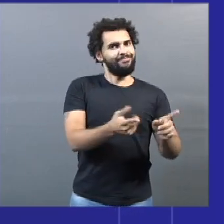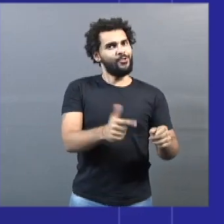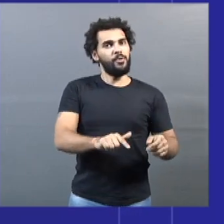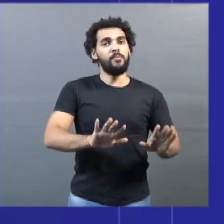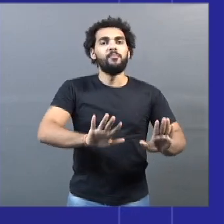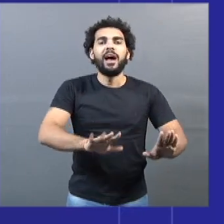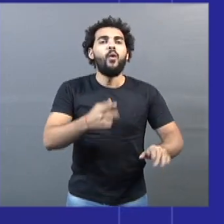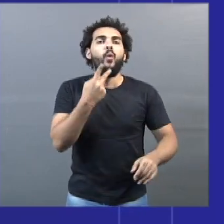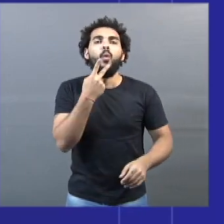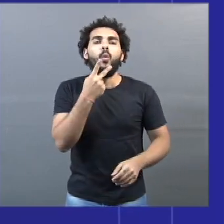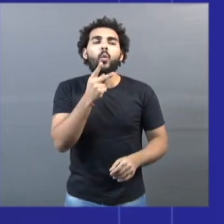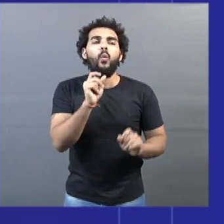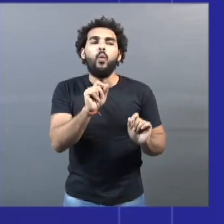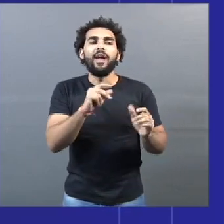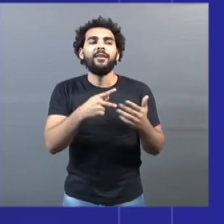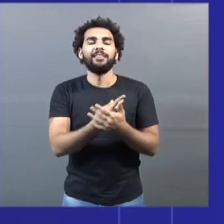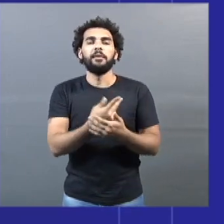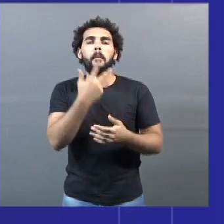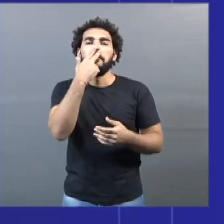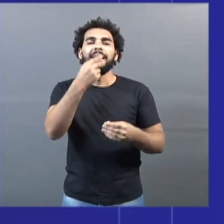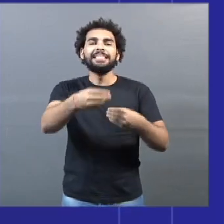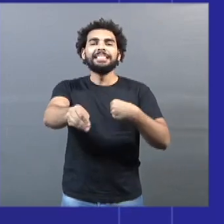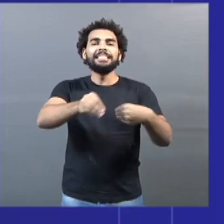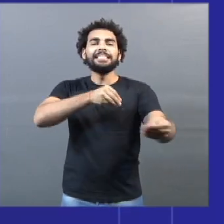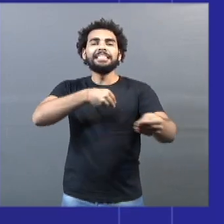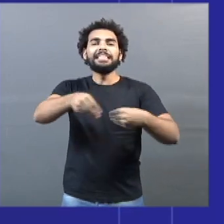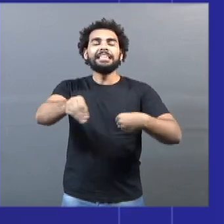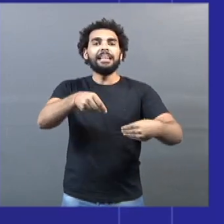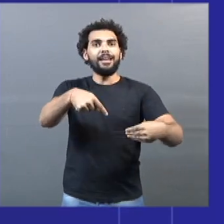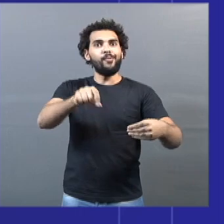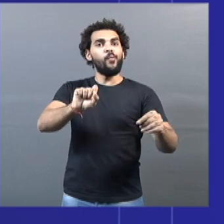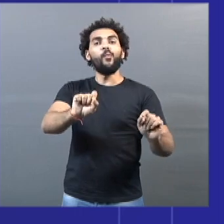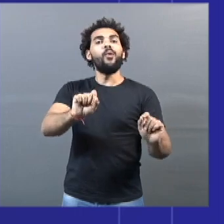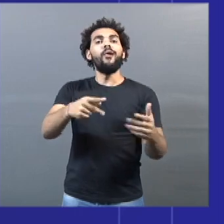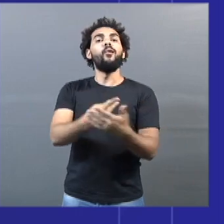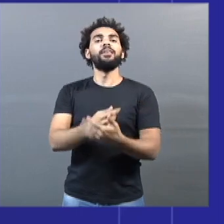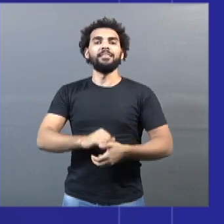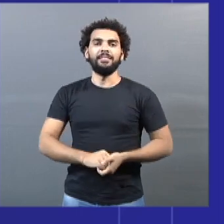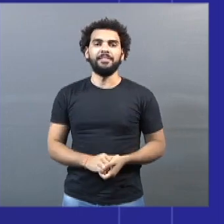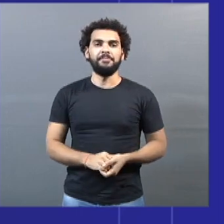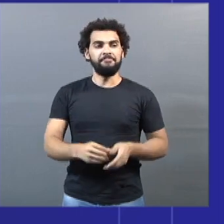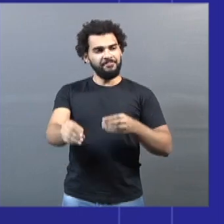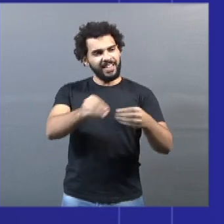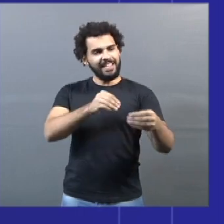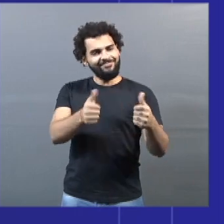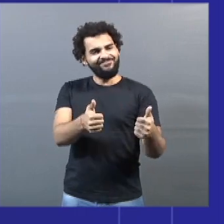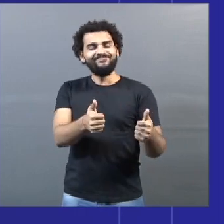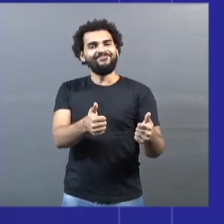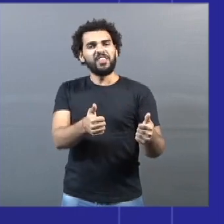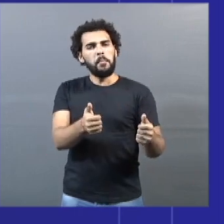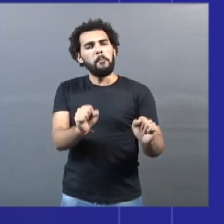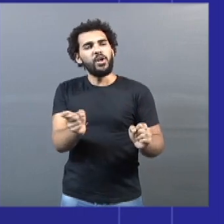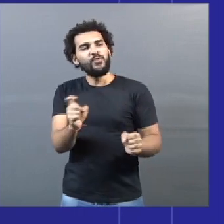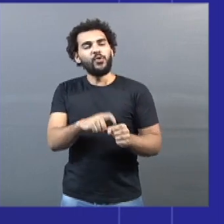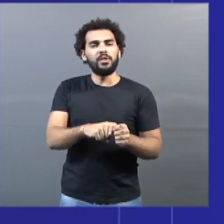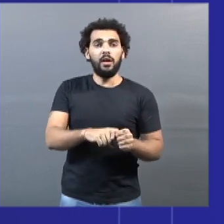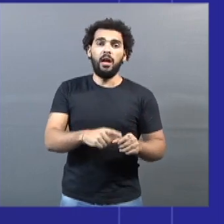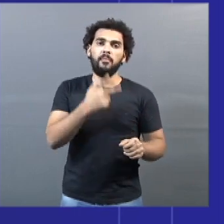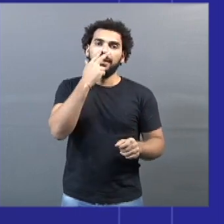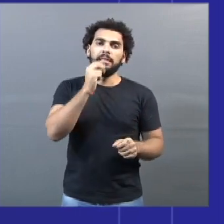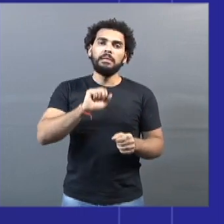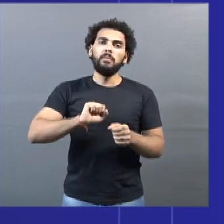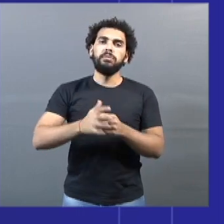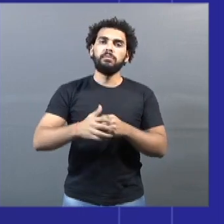que o município flexibilizava o isolamento social, antes da hora, a situação epidemiológica da pandemia piorava